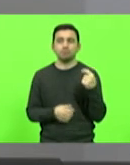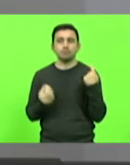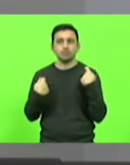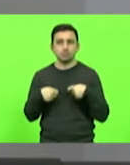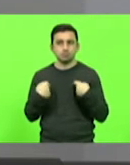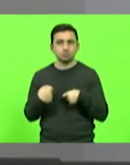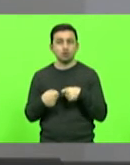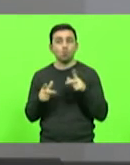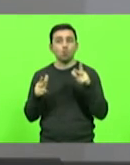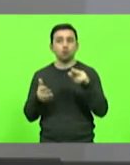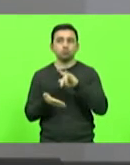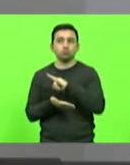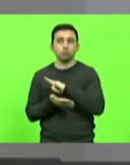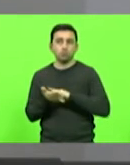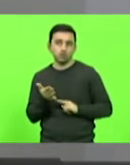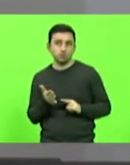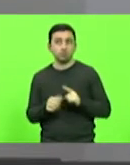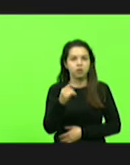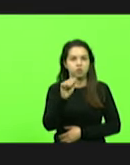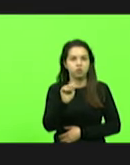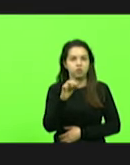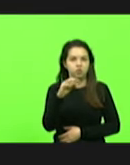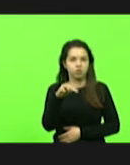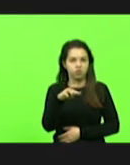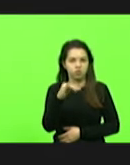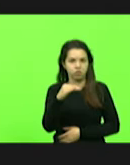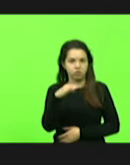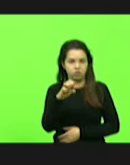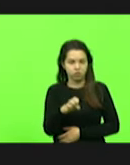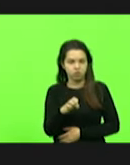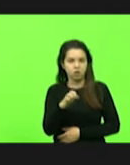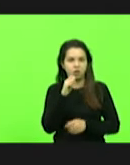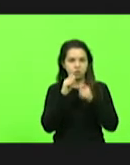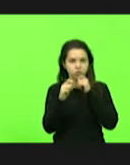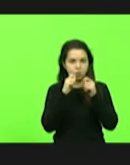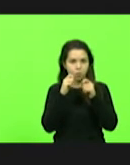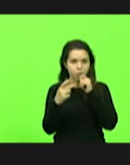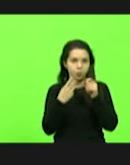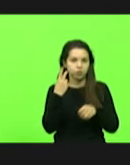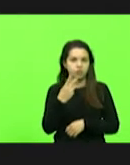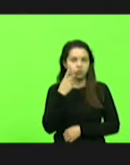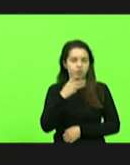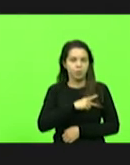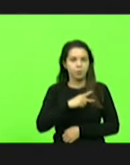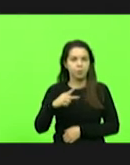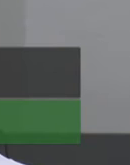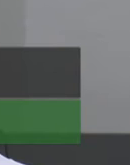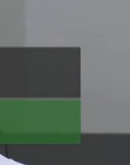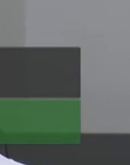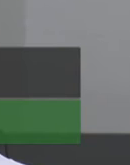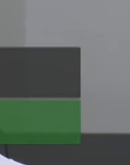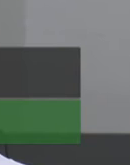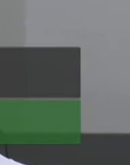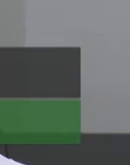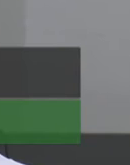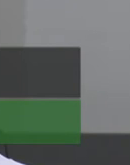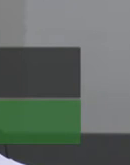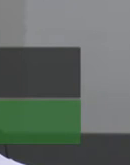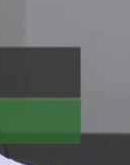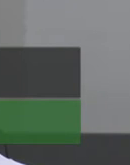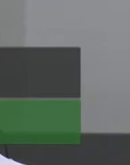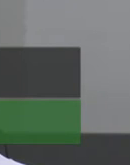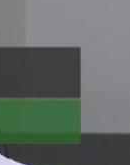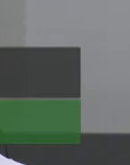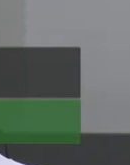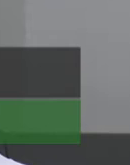da audiência, destacou durante a abertura dos trabalhos a importância do aumento da equipe técnica na assistência social do Estado, tendo como foco a